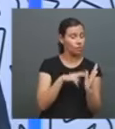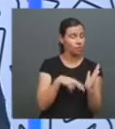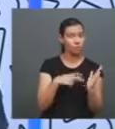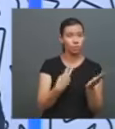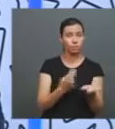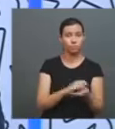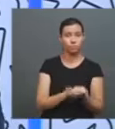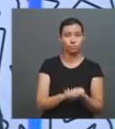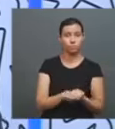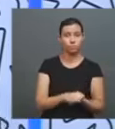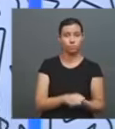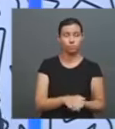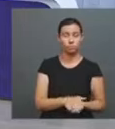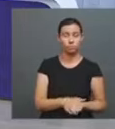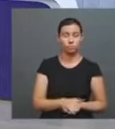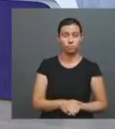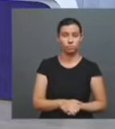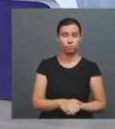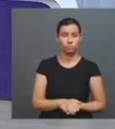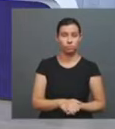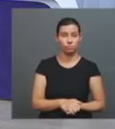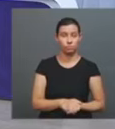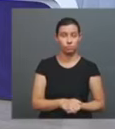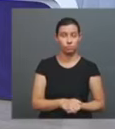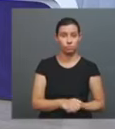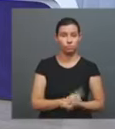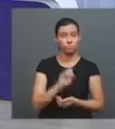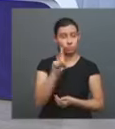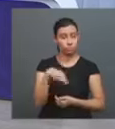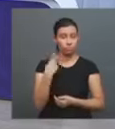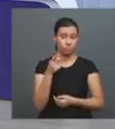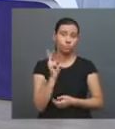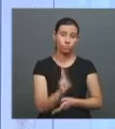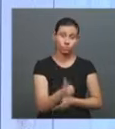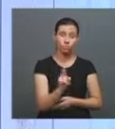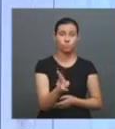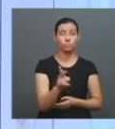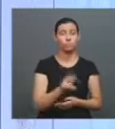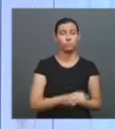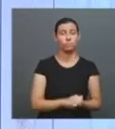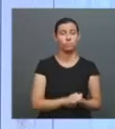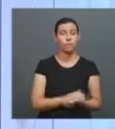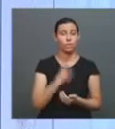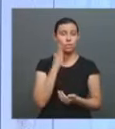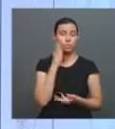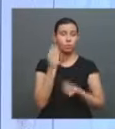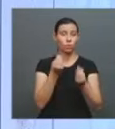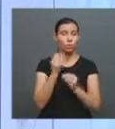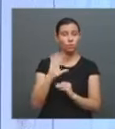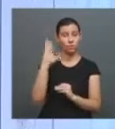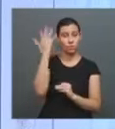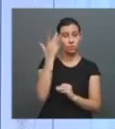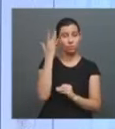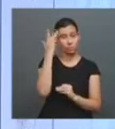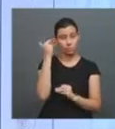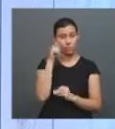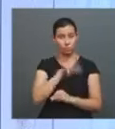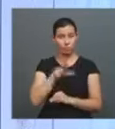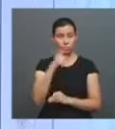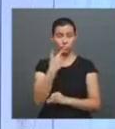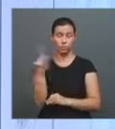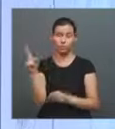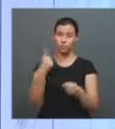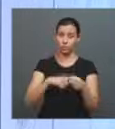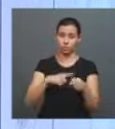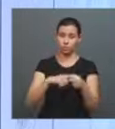tipo de arquivo para livros. Ah, Daqui a pouco, então, a gente continua a nossa entrevista. Quer saber como fica o tempo amanhã em Uberlândia e outras